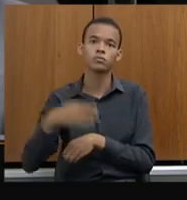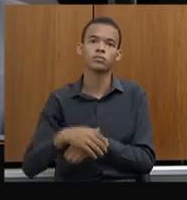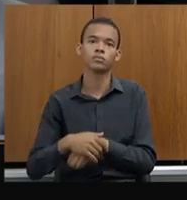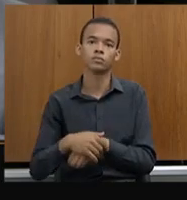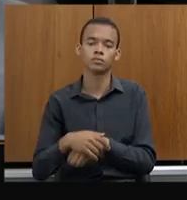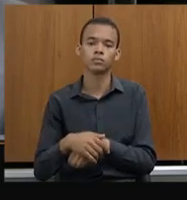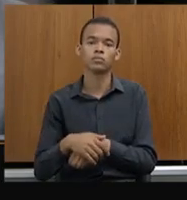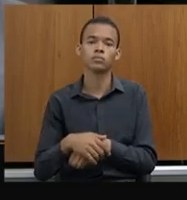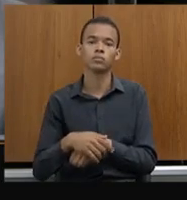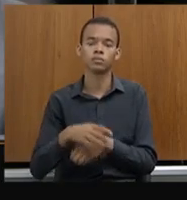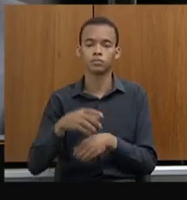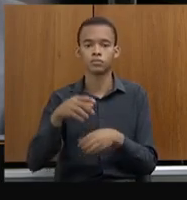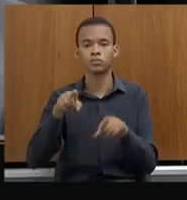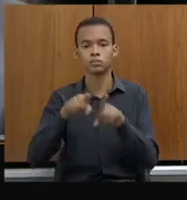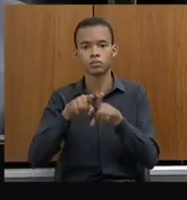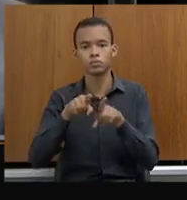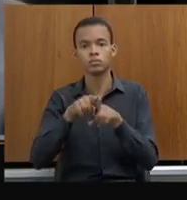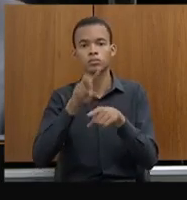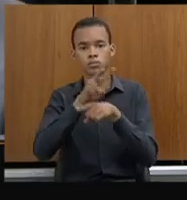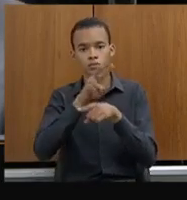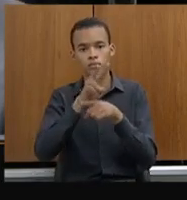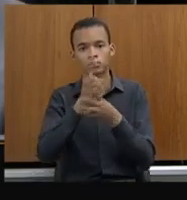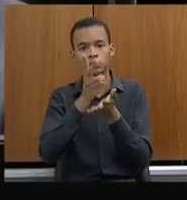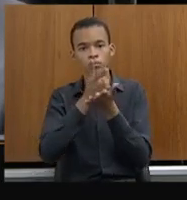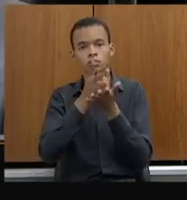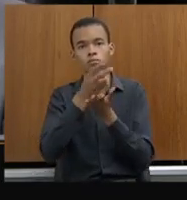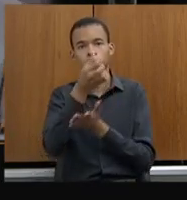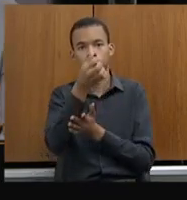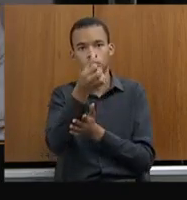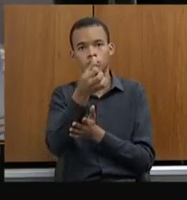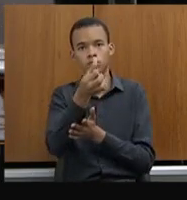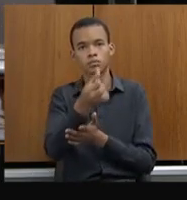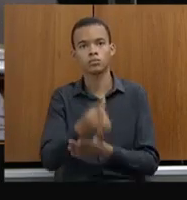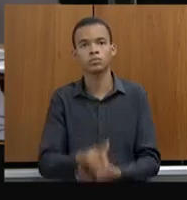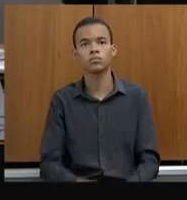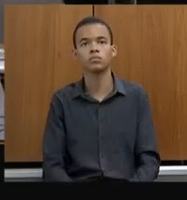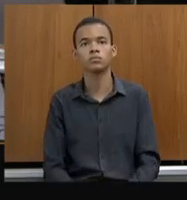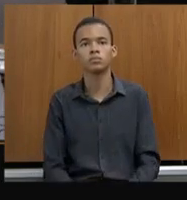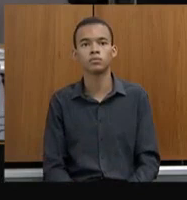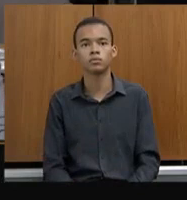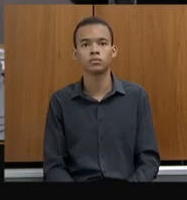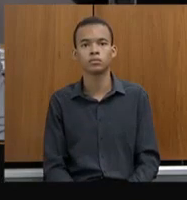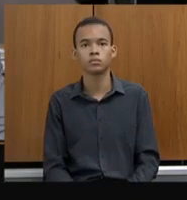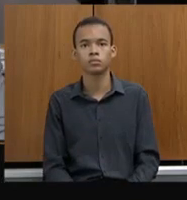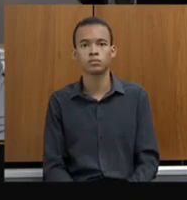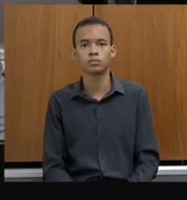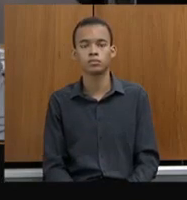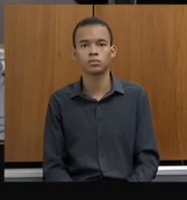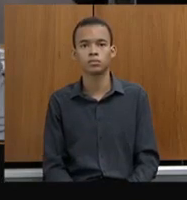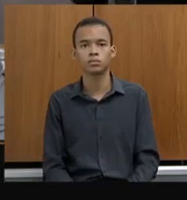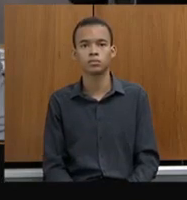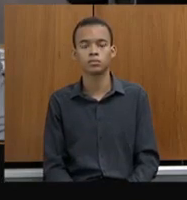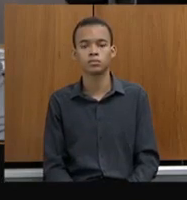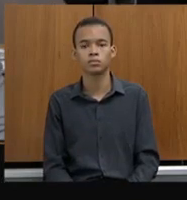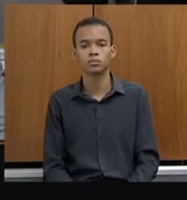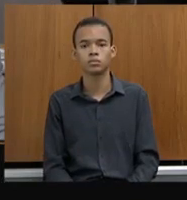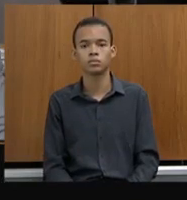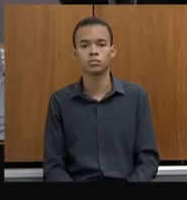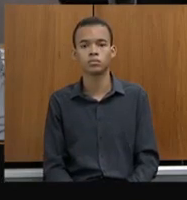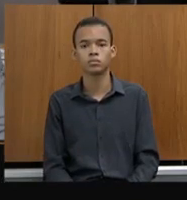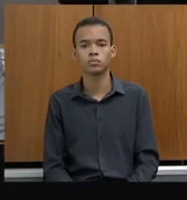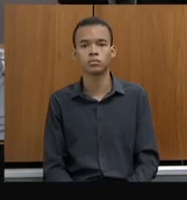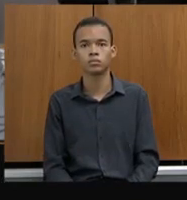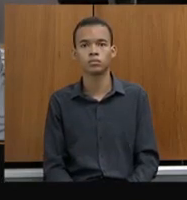6. Você pode seguir. Essa lâmina aí mostra para nós